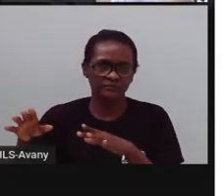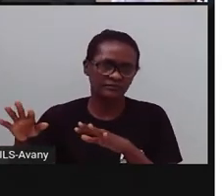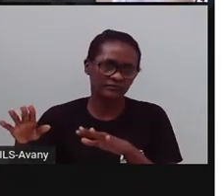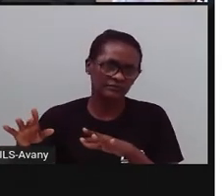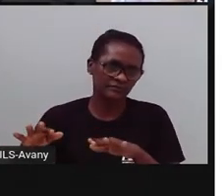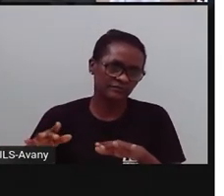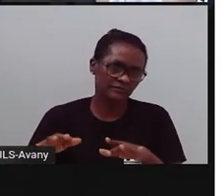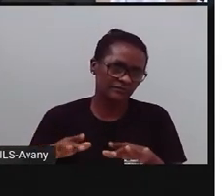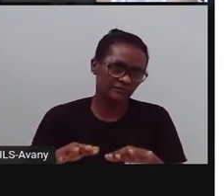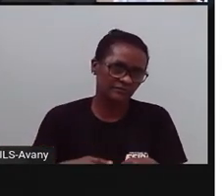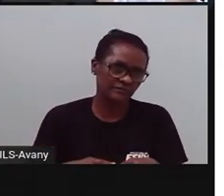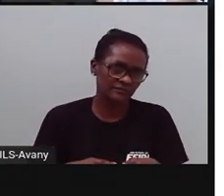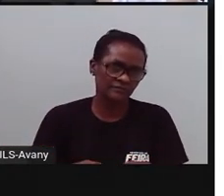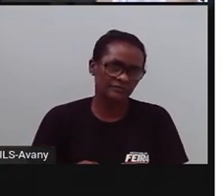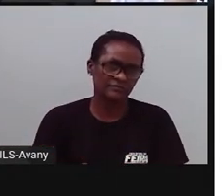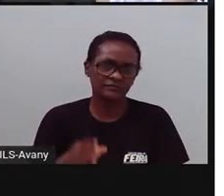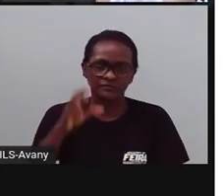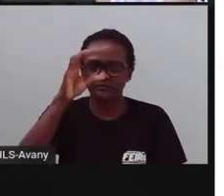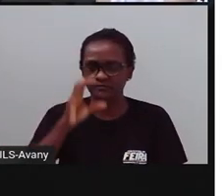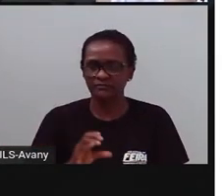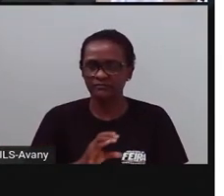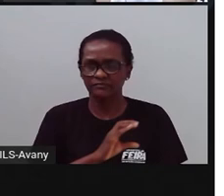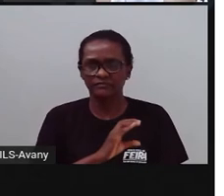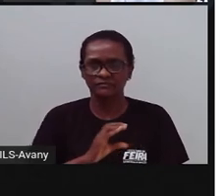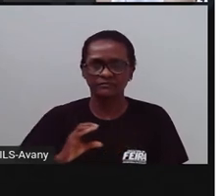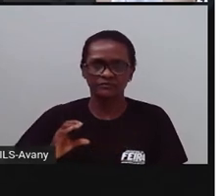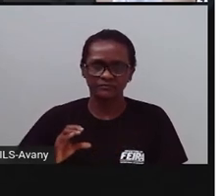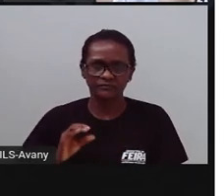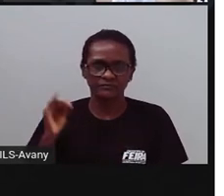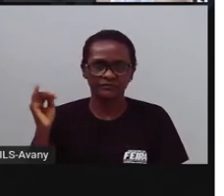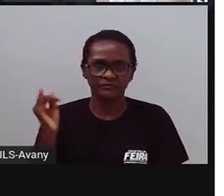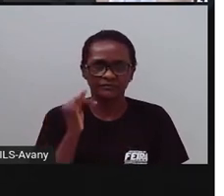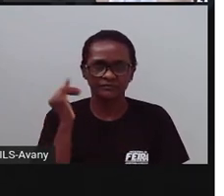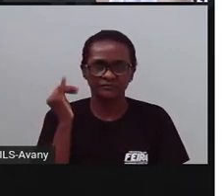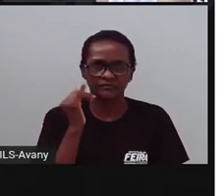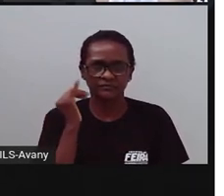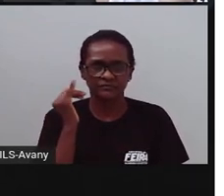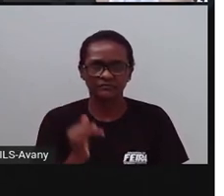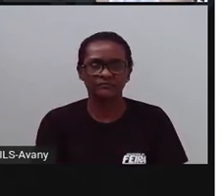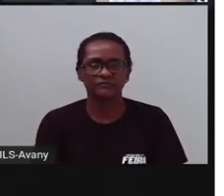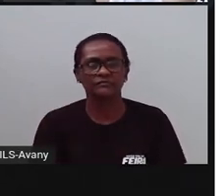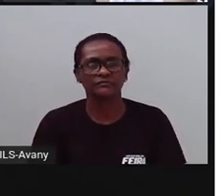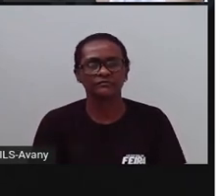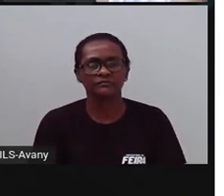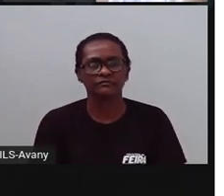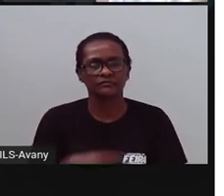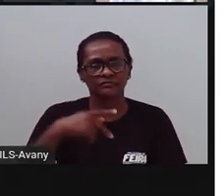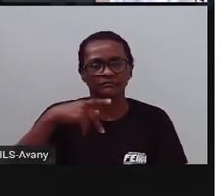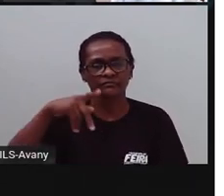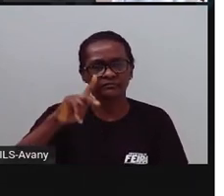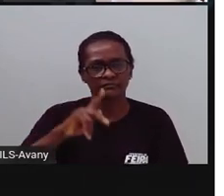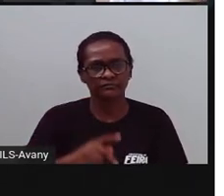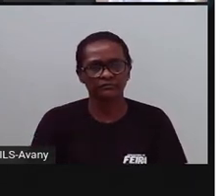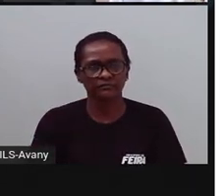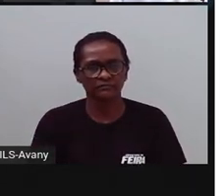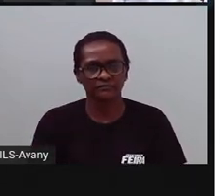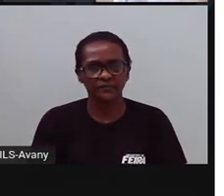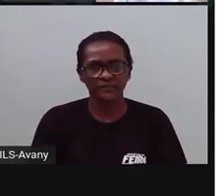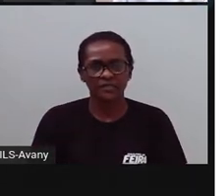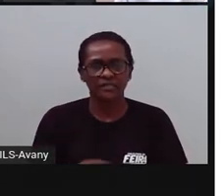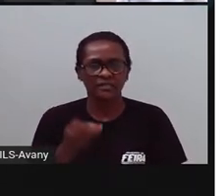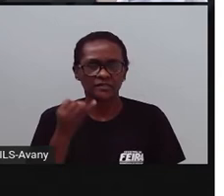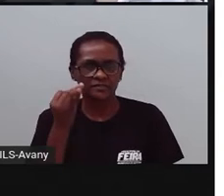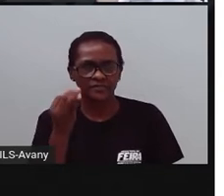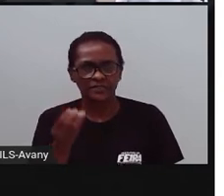festa muito ligada à Igreja Católica, né? Então, é bem importante também, né? Que mostra a fé das pessoas,